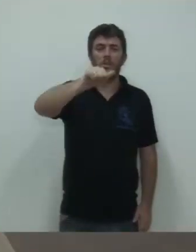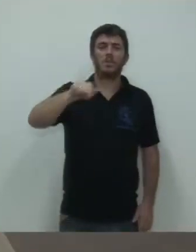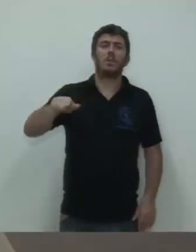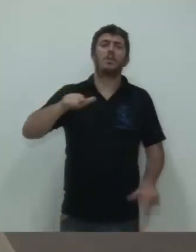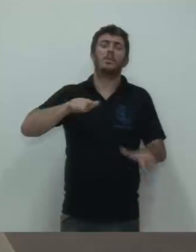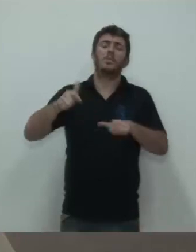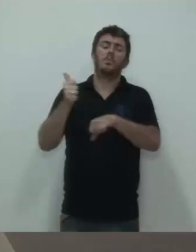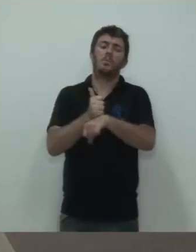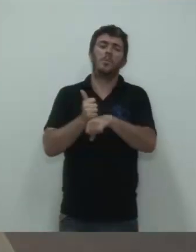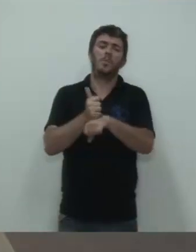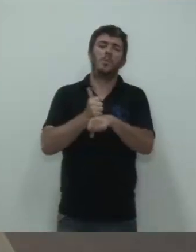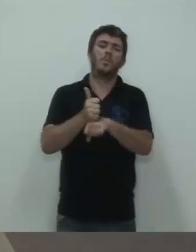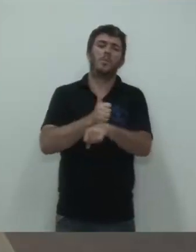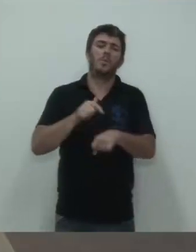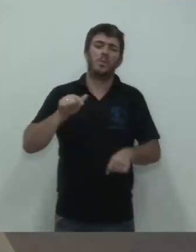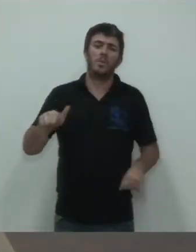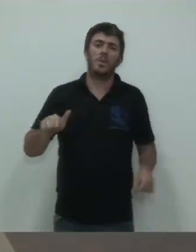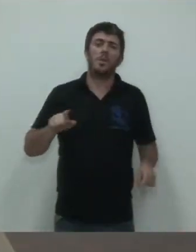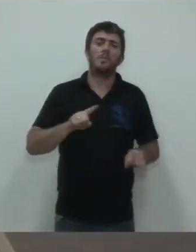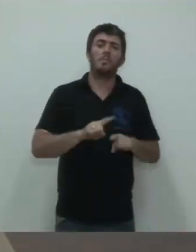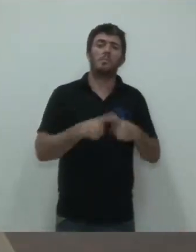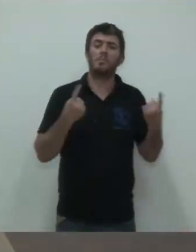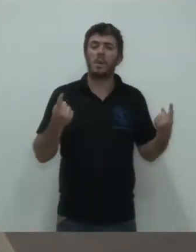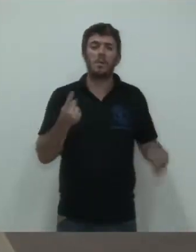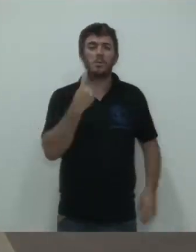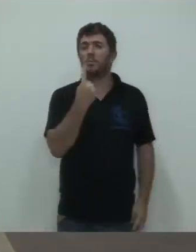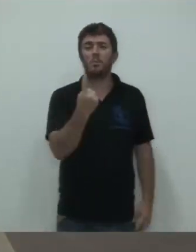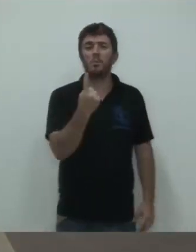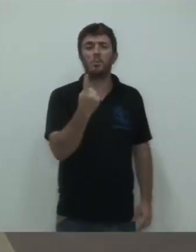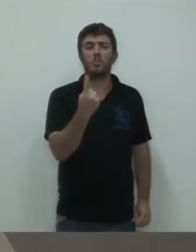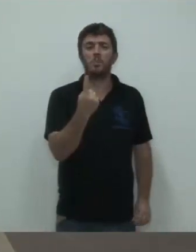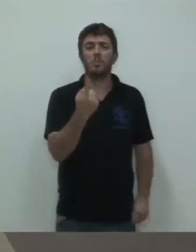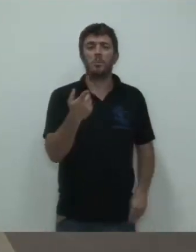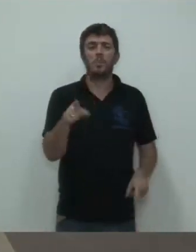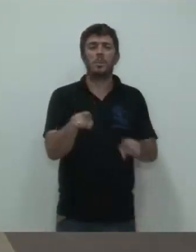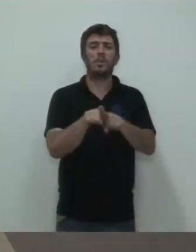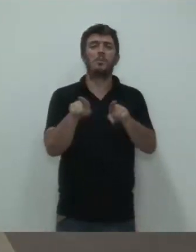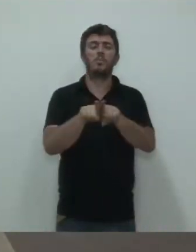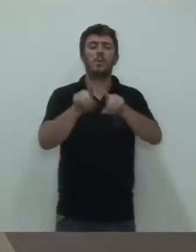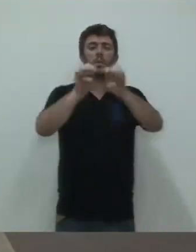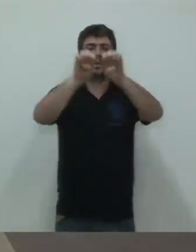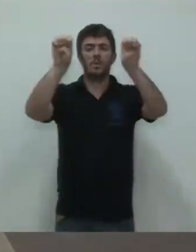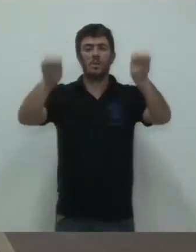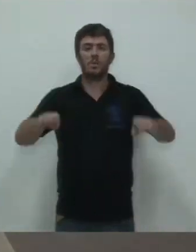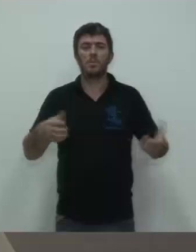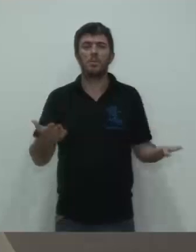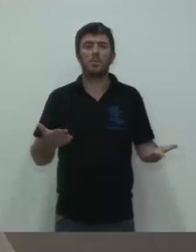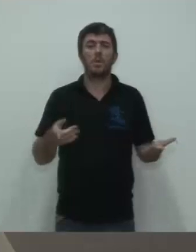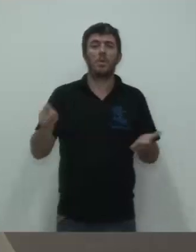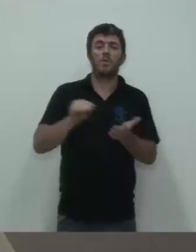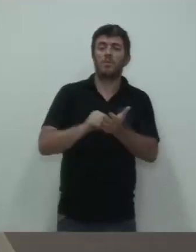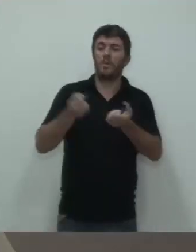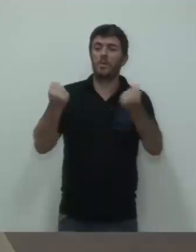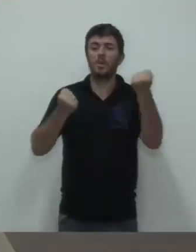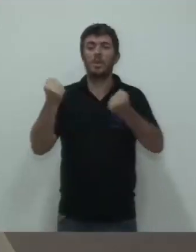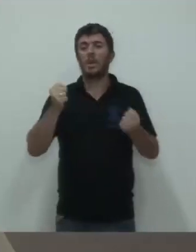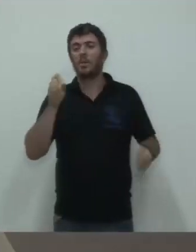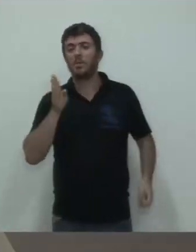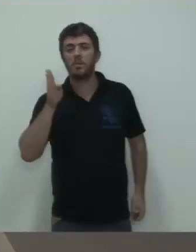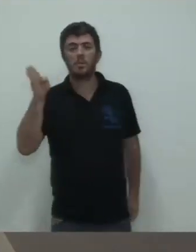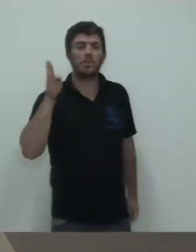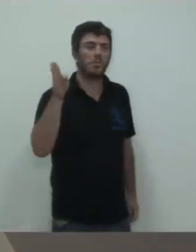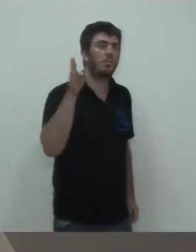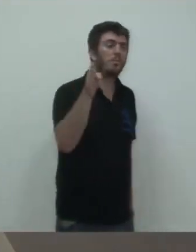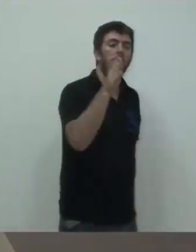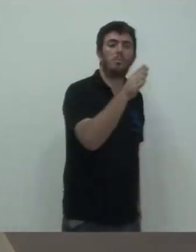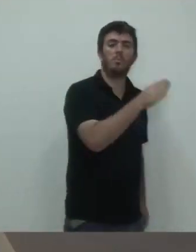condições, em termos de recursos e de infraestrutura, às vezes precisa de um veículo para ir nos bairros visitar, um